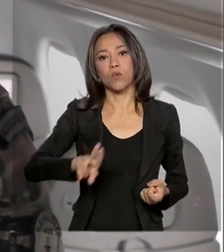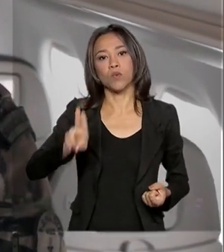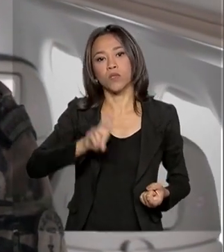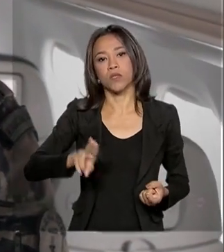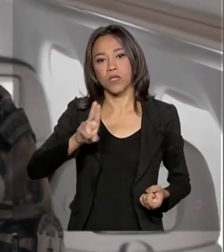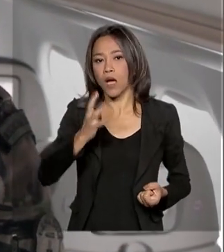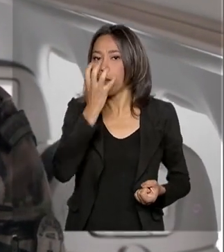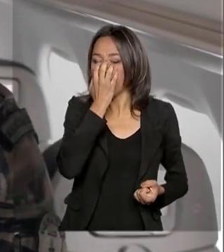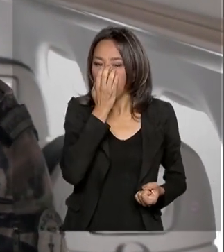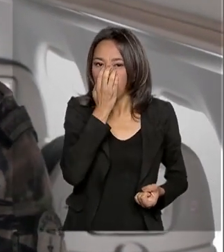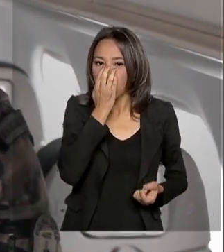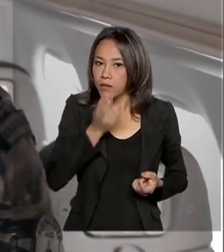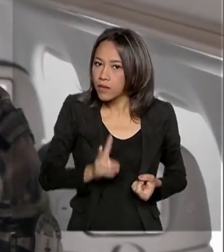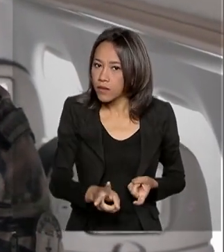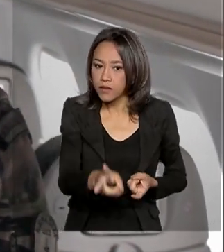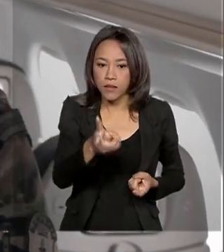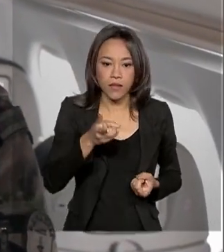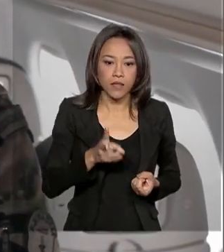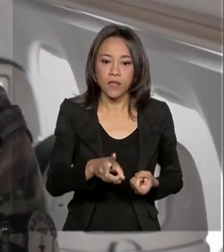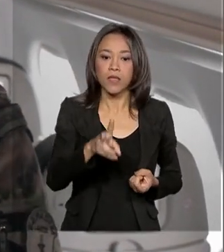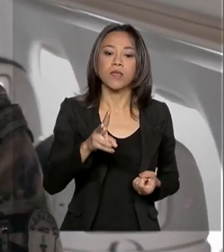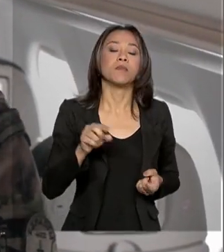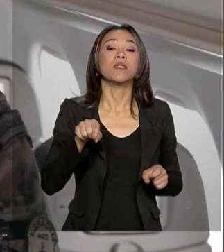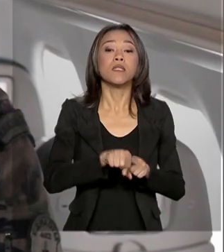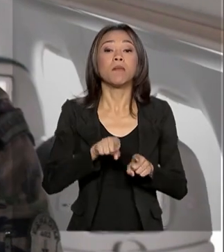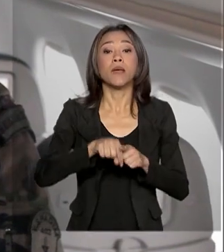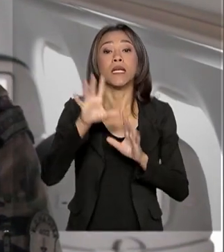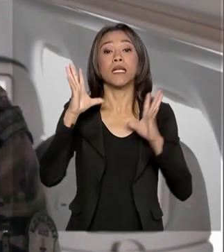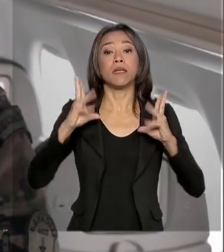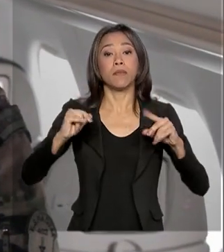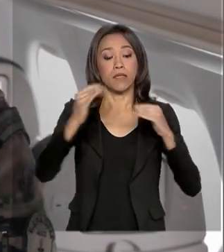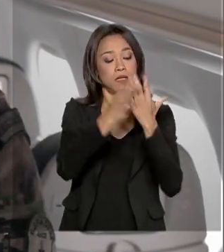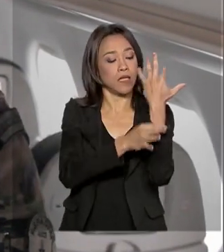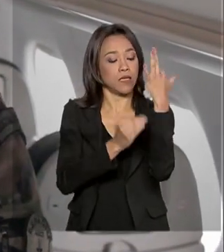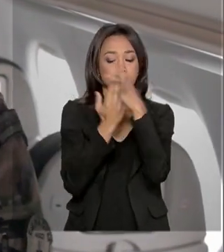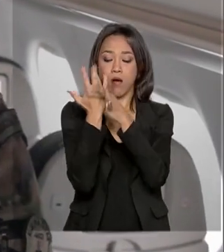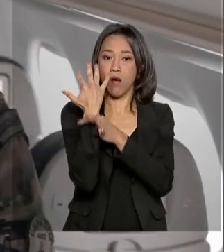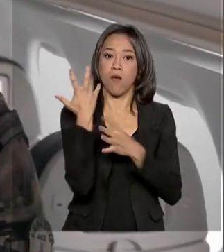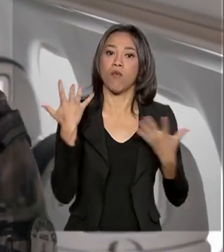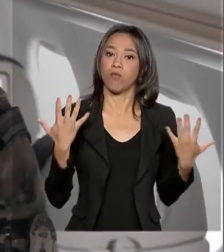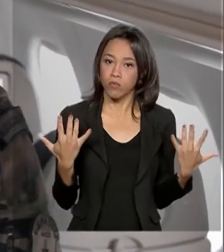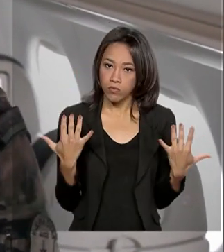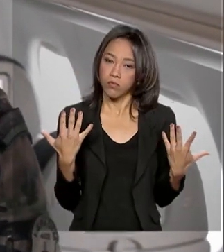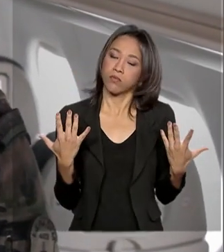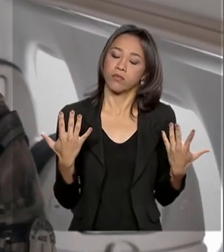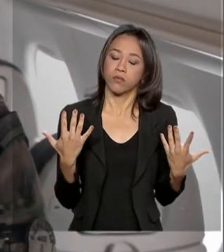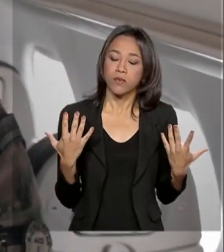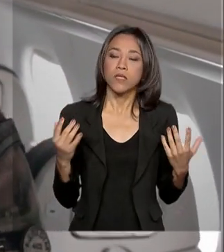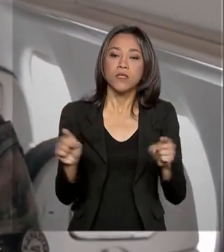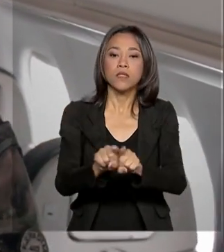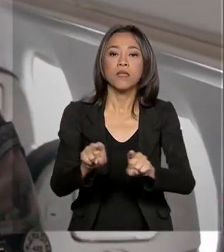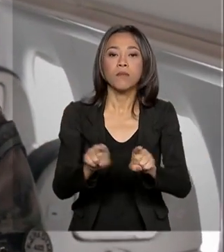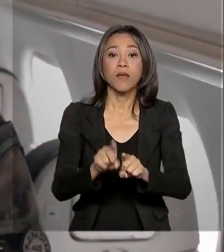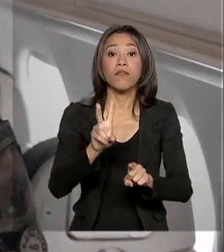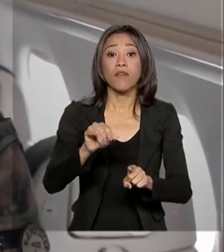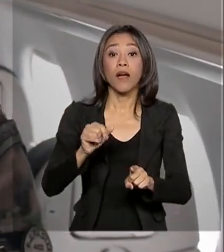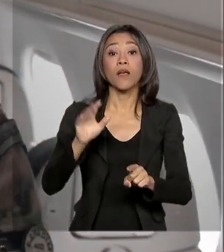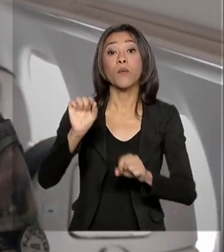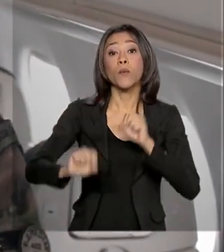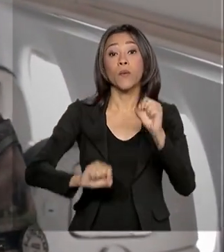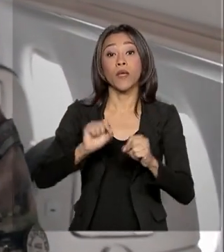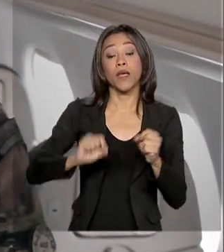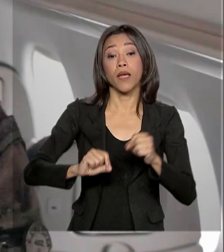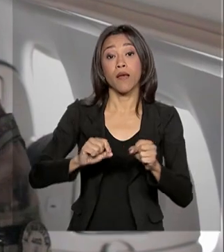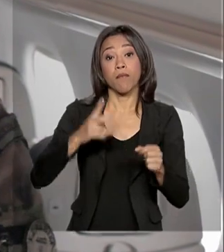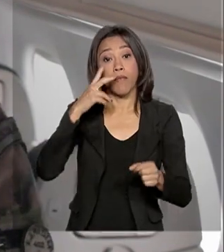o tempo todo da viagem, higienização das mãos e também vai ser feita a ferição de temperatura